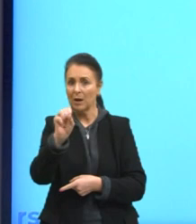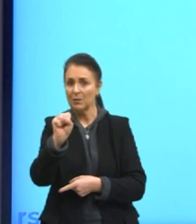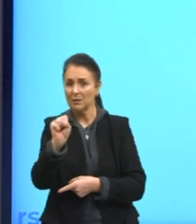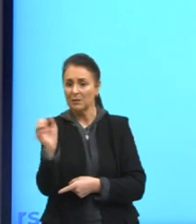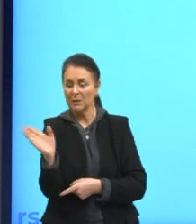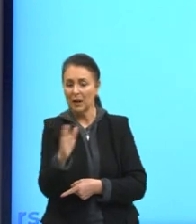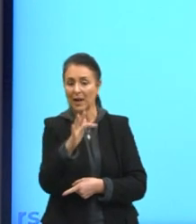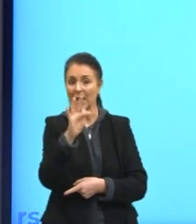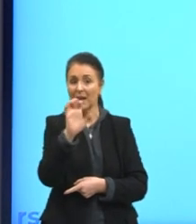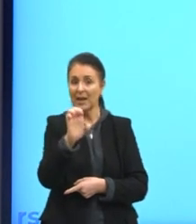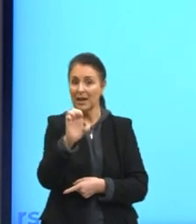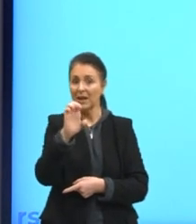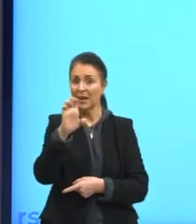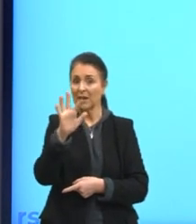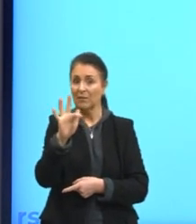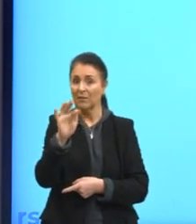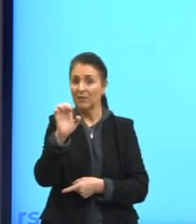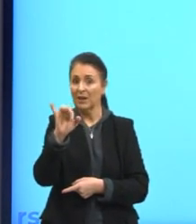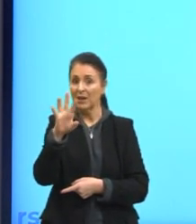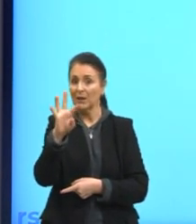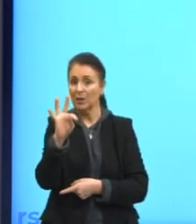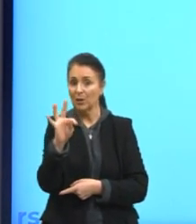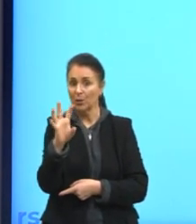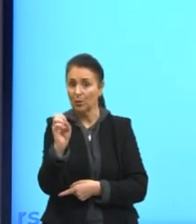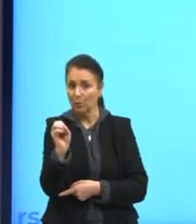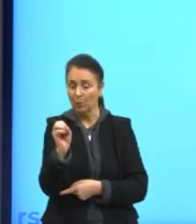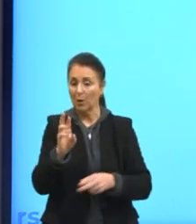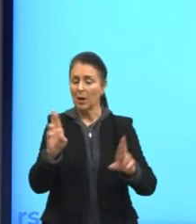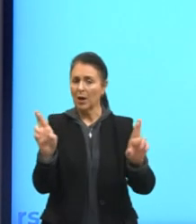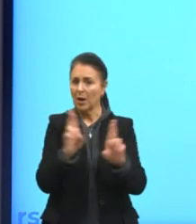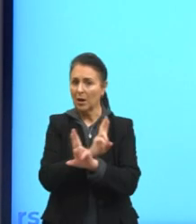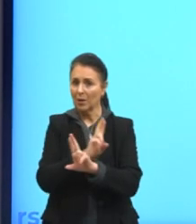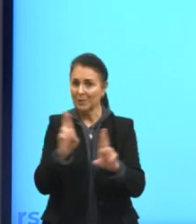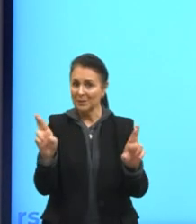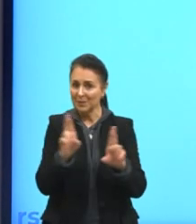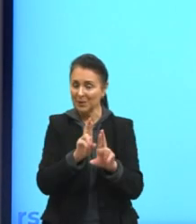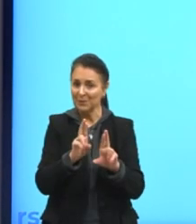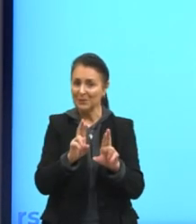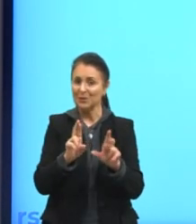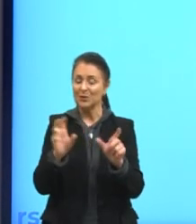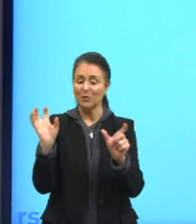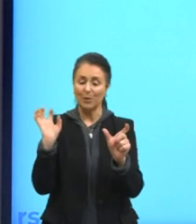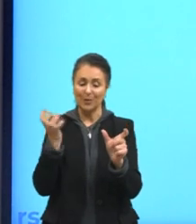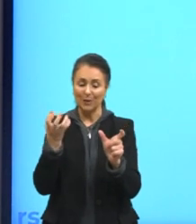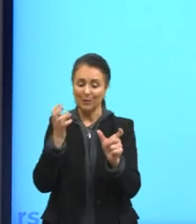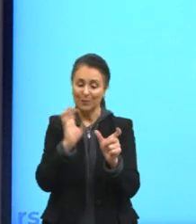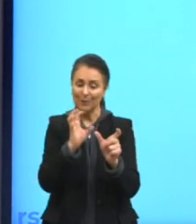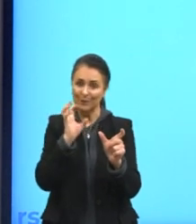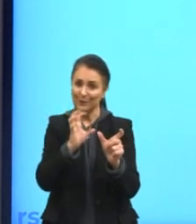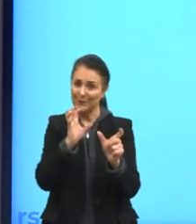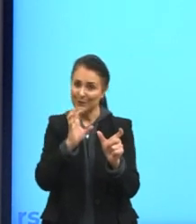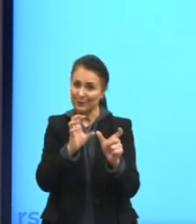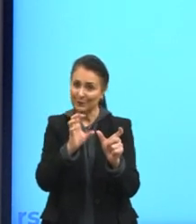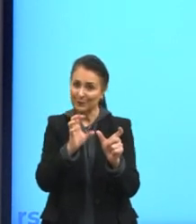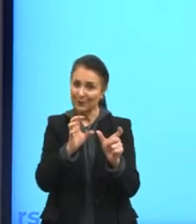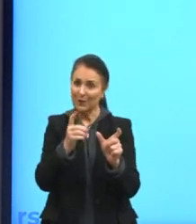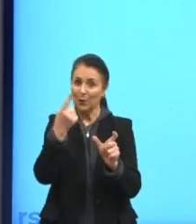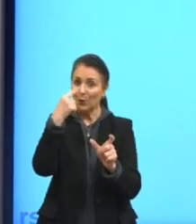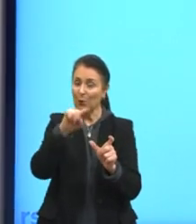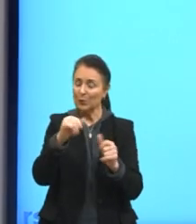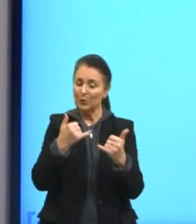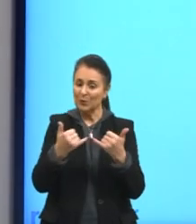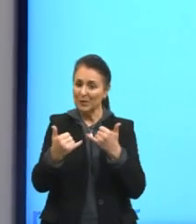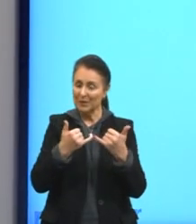arte. Então, essa relação ali vai ser uma metonímia. Olhem esse outro